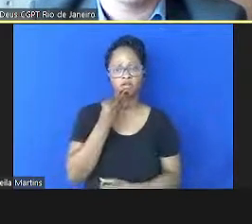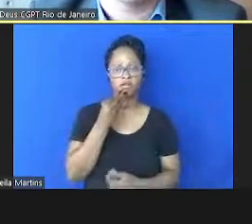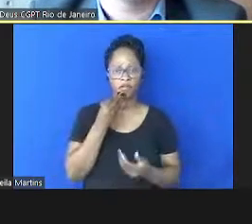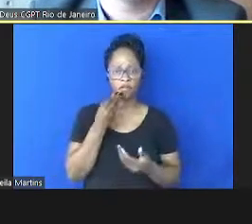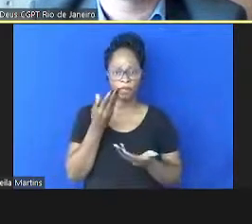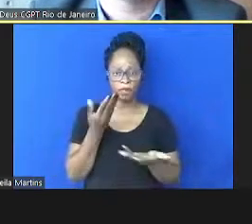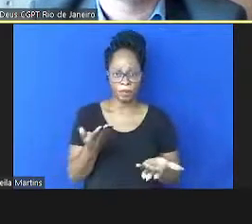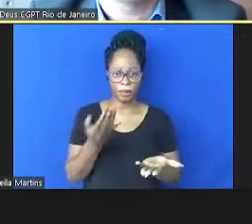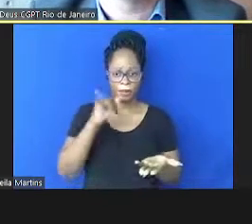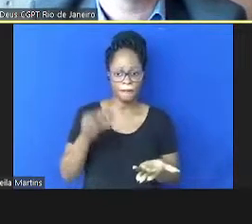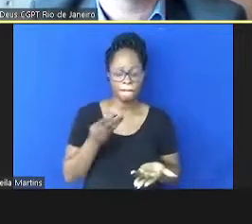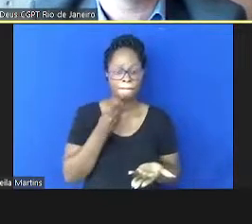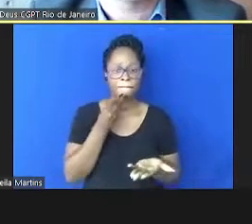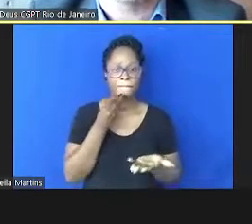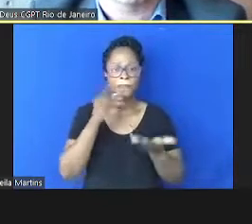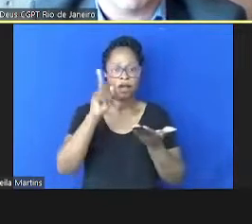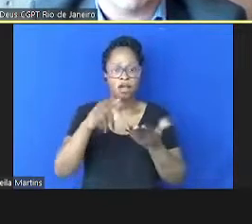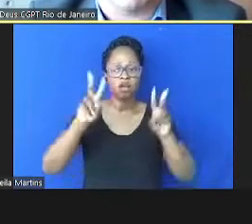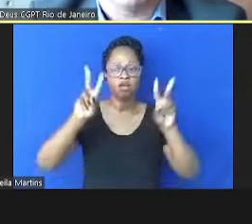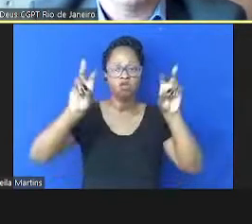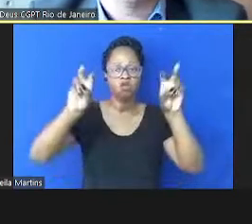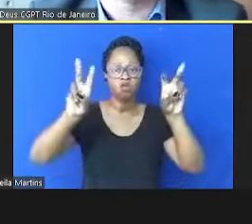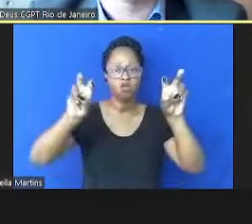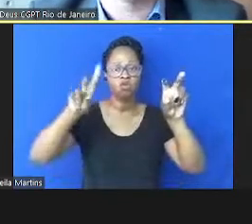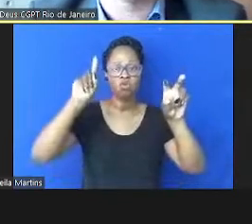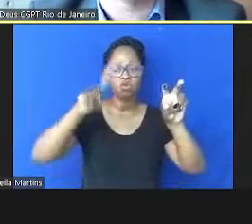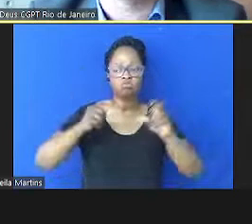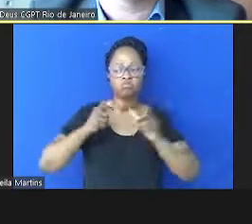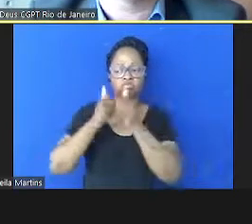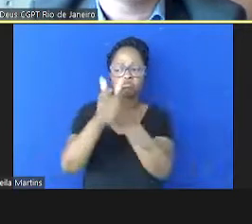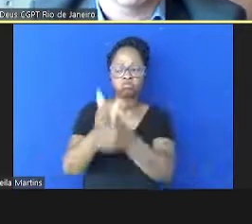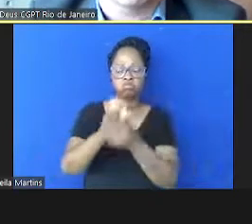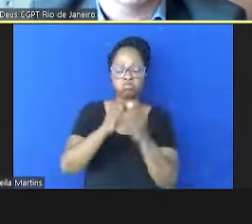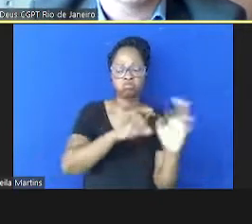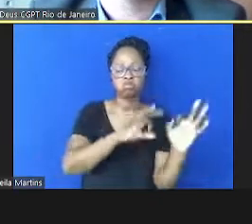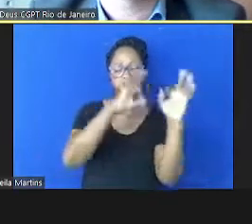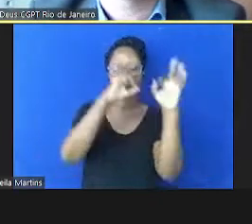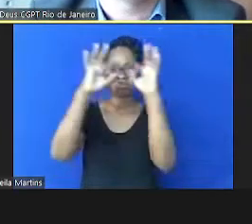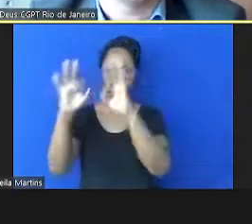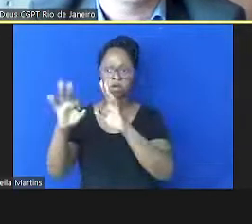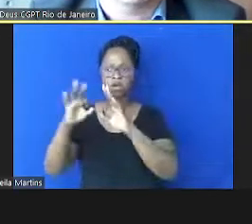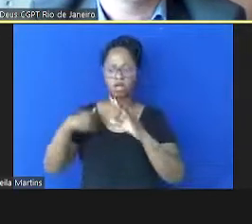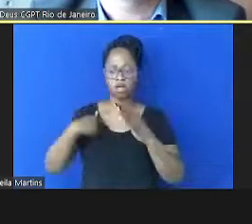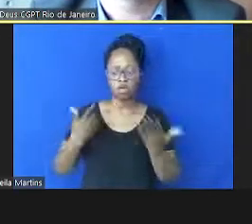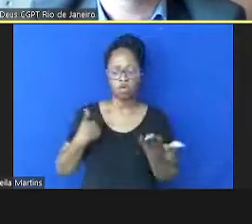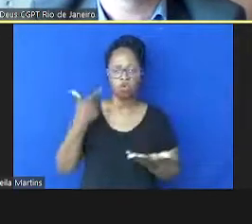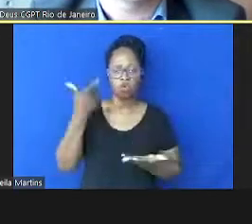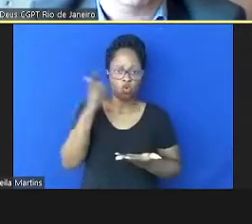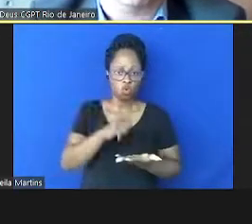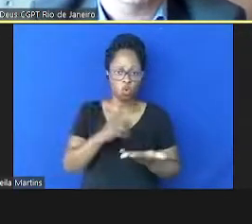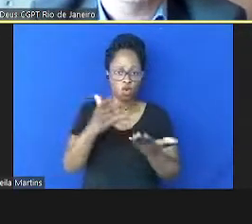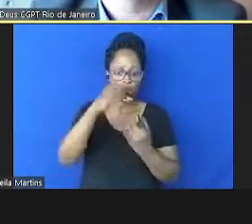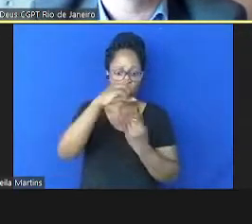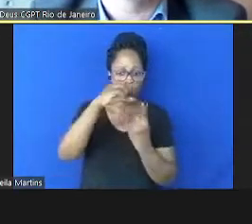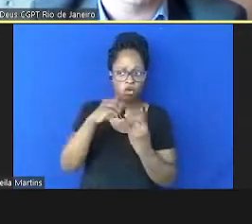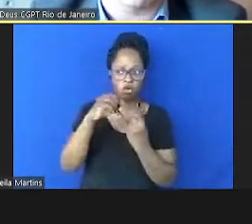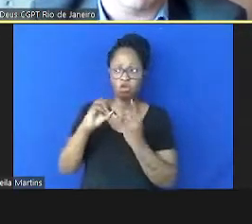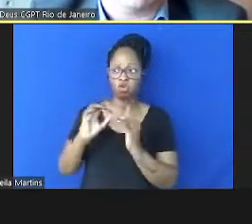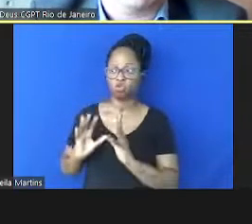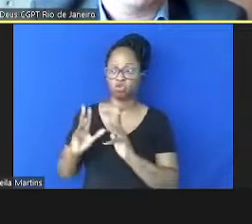é um assunto que continuaremos a acompanhar, continuaremos aqui ao dispor quer da Fio Cruz, quer das instituições